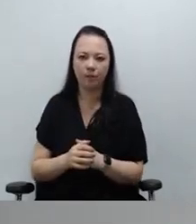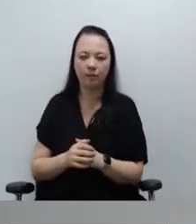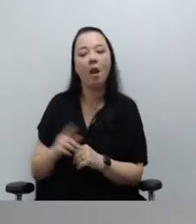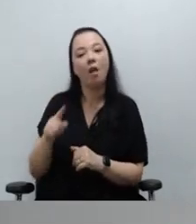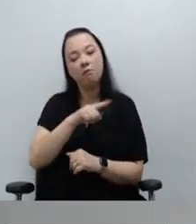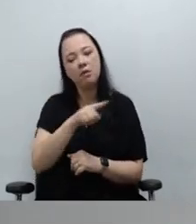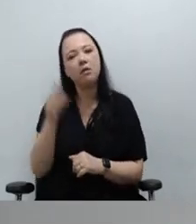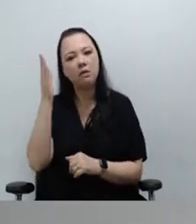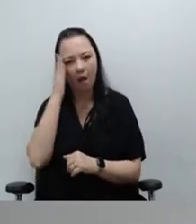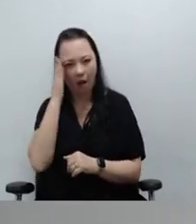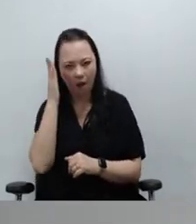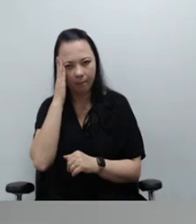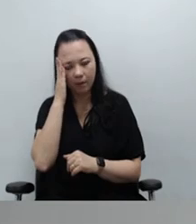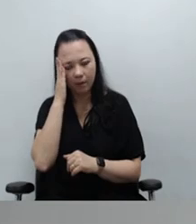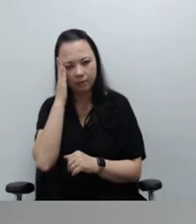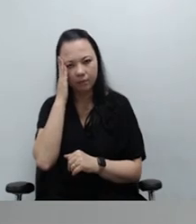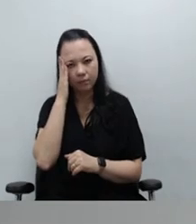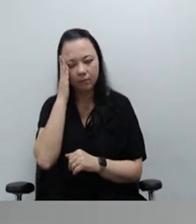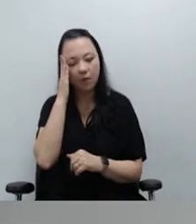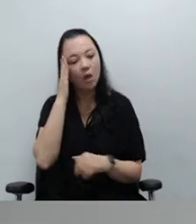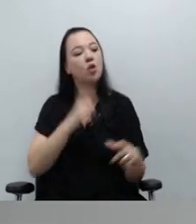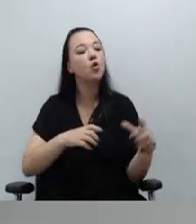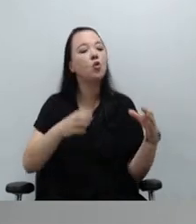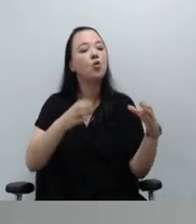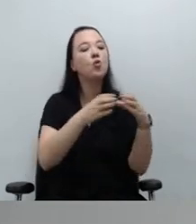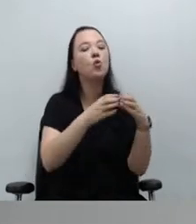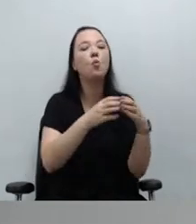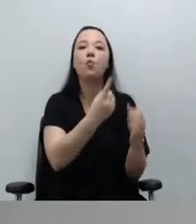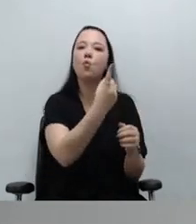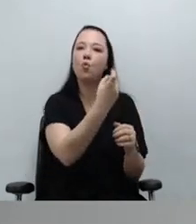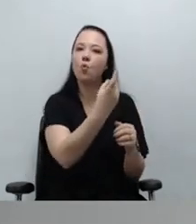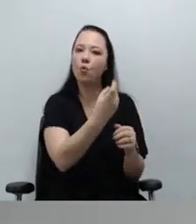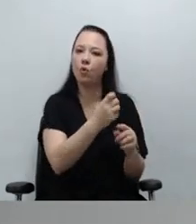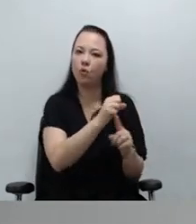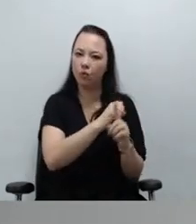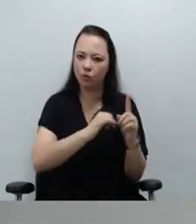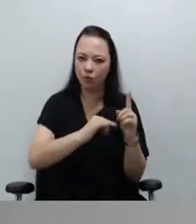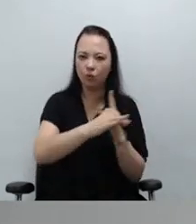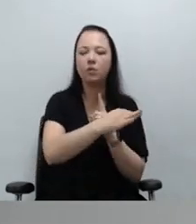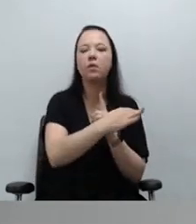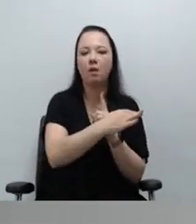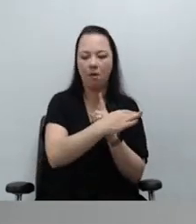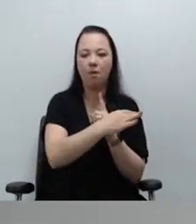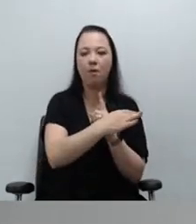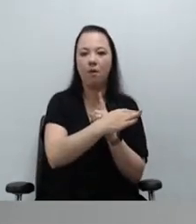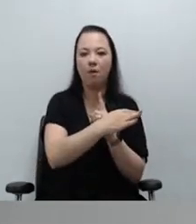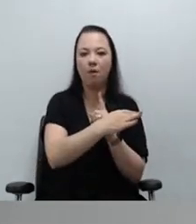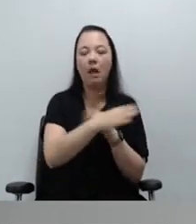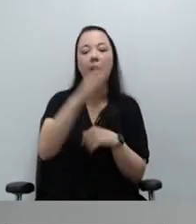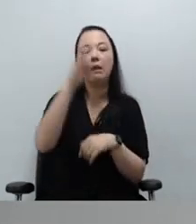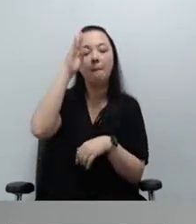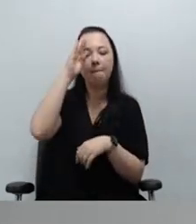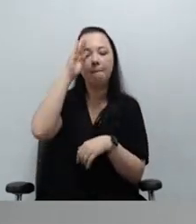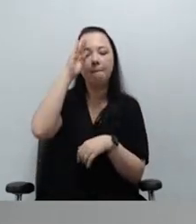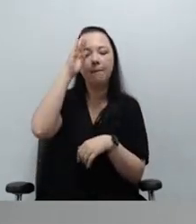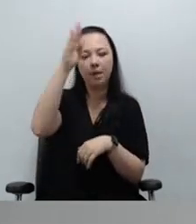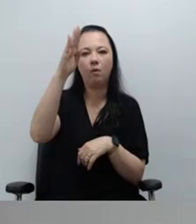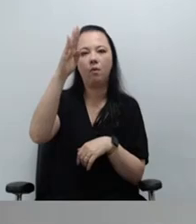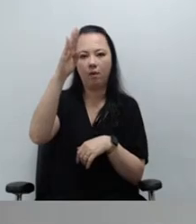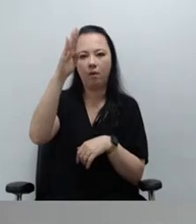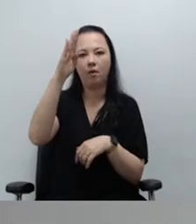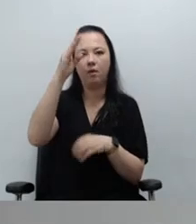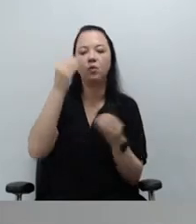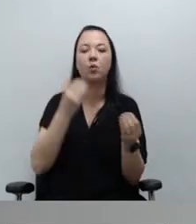o único grupo social que tem como previsão a prioridade absoluta pela